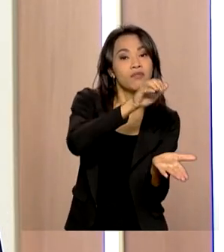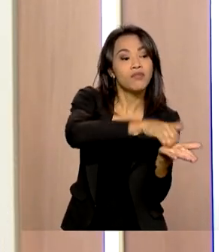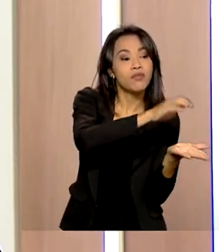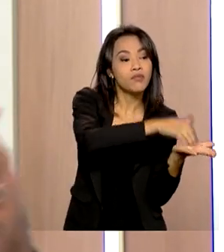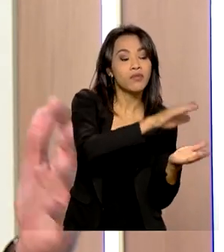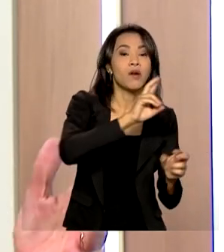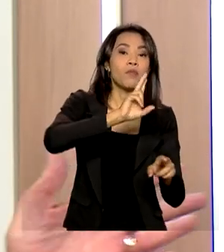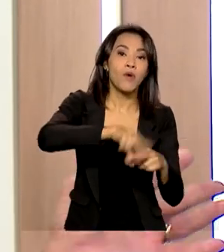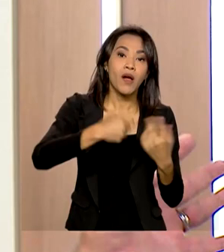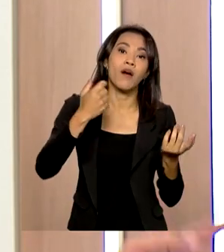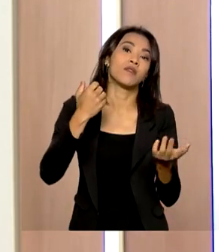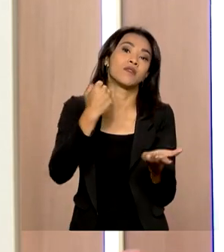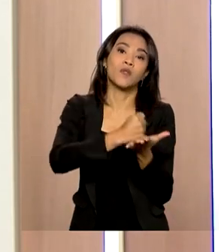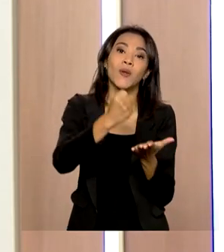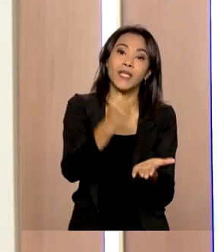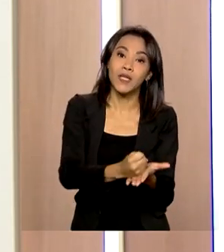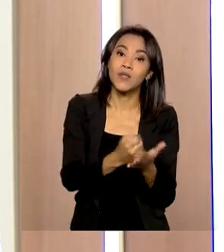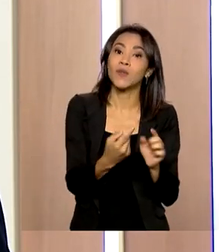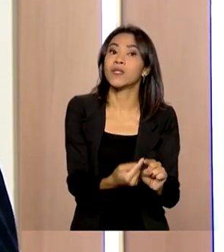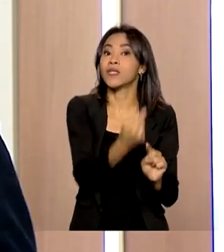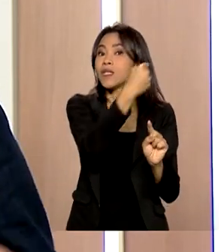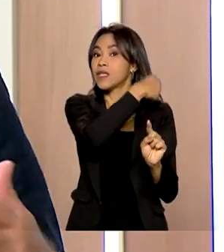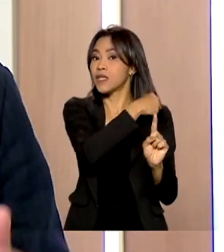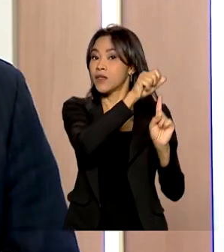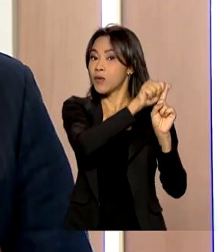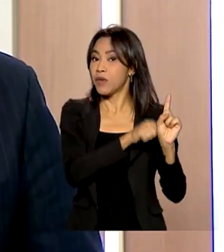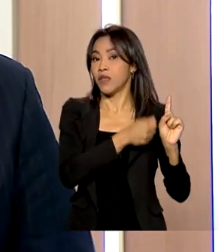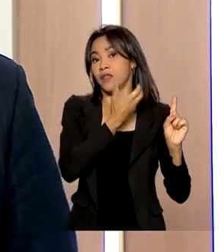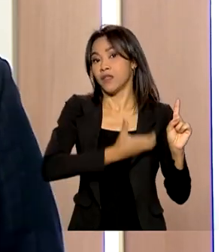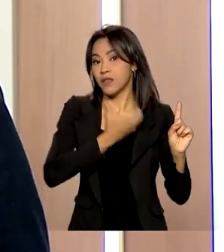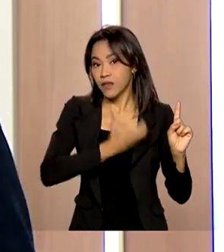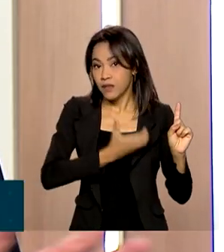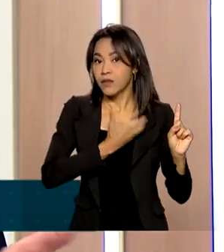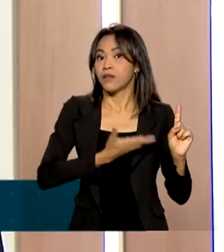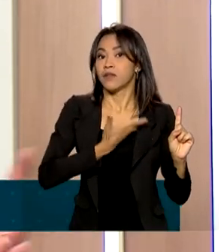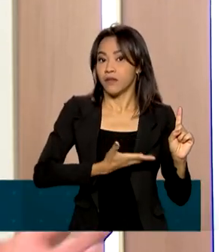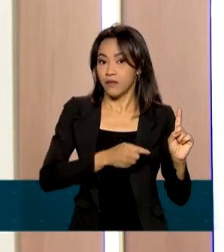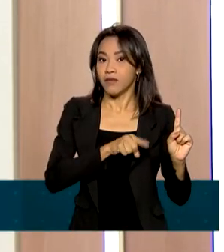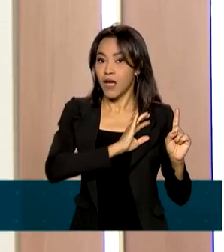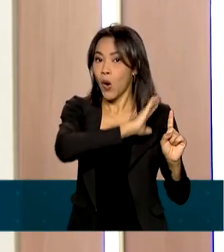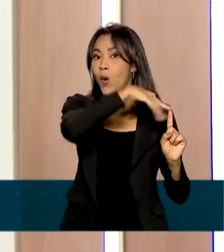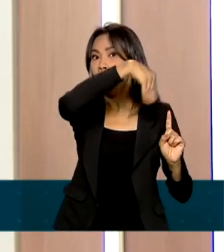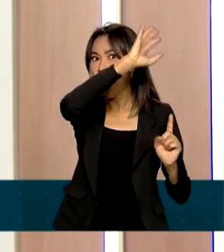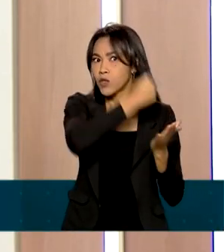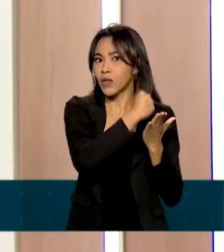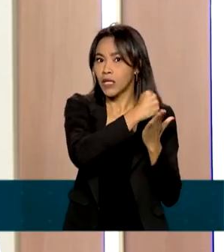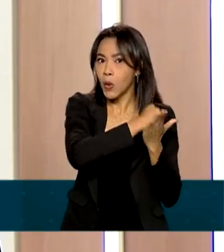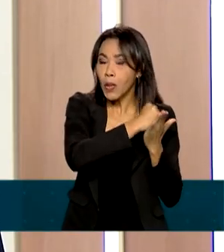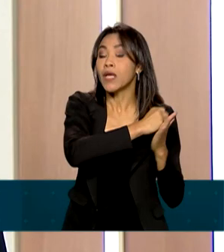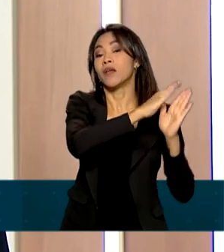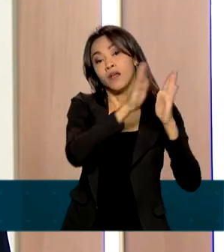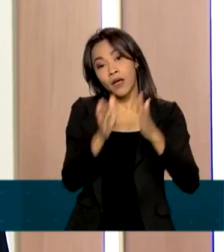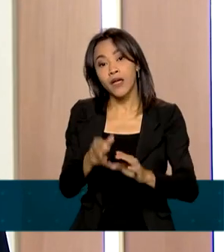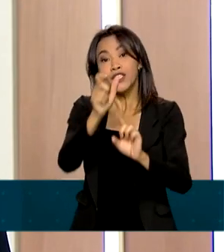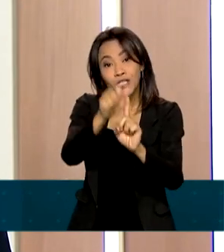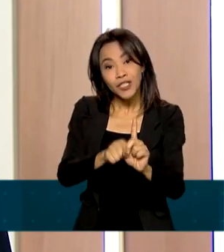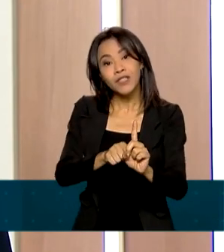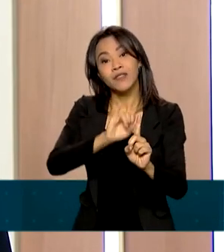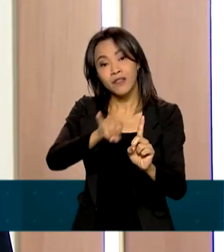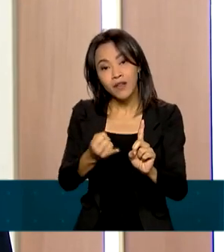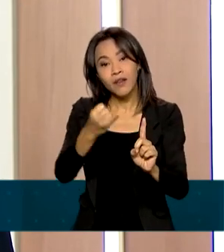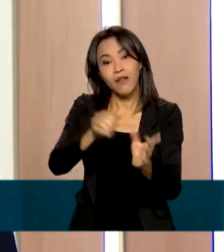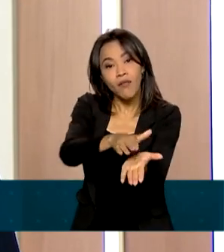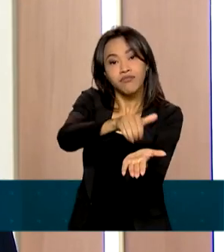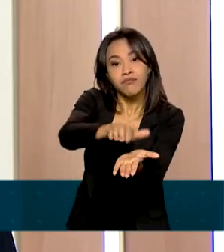contratações que aconteceram no final do ano para o Natal, que é um dos meses mais importantes para o setor de varejo.